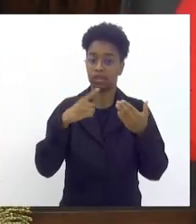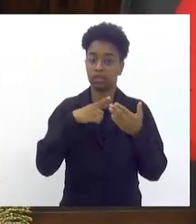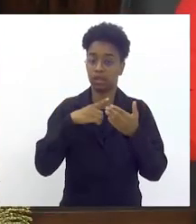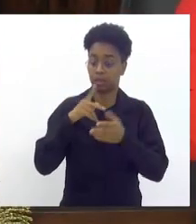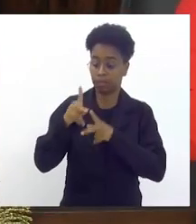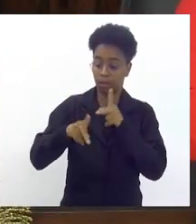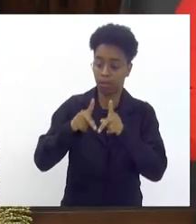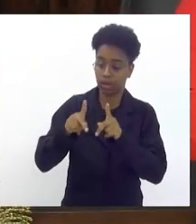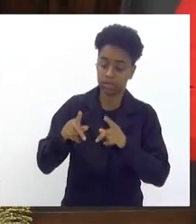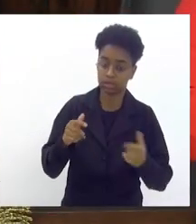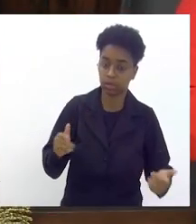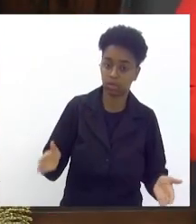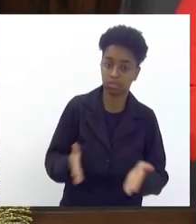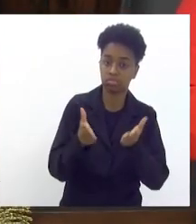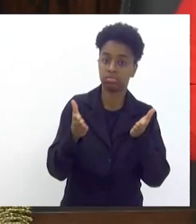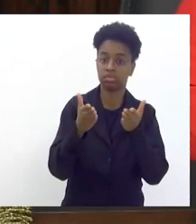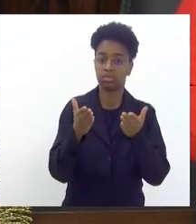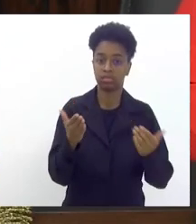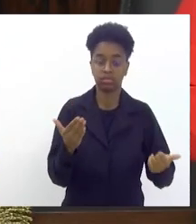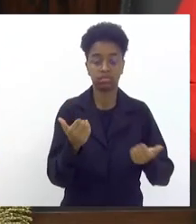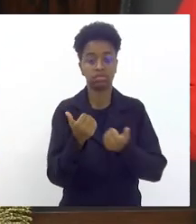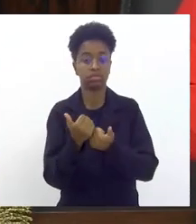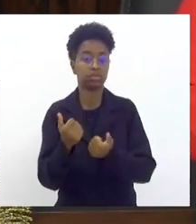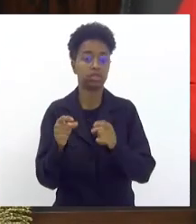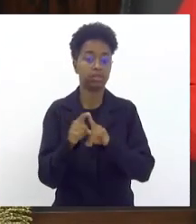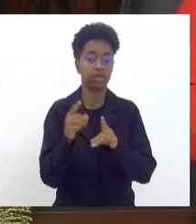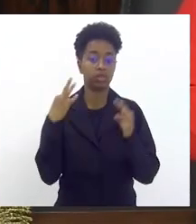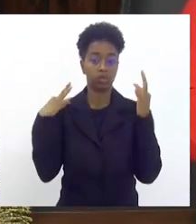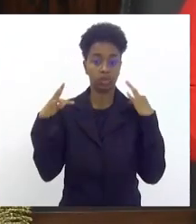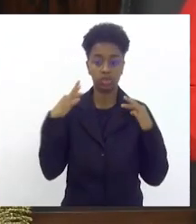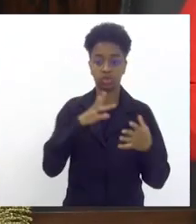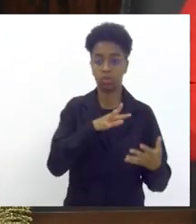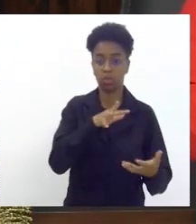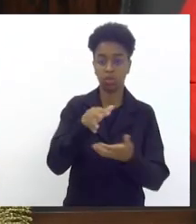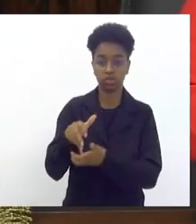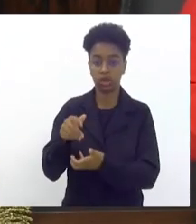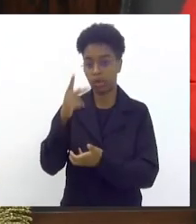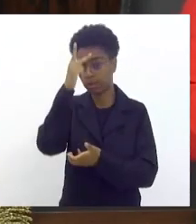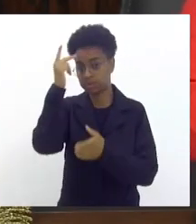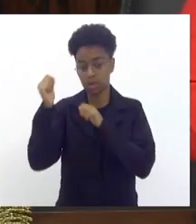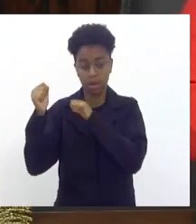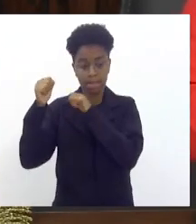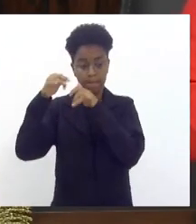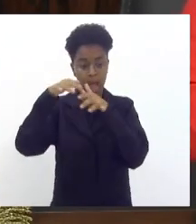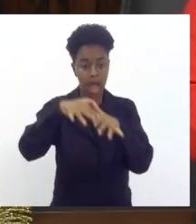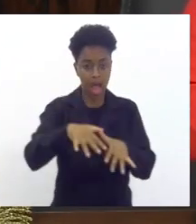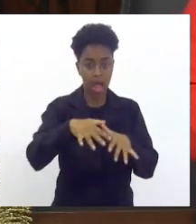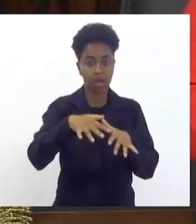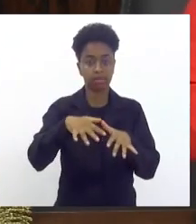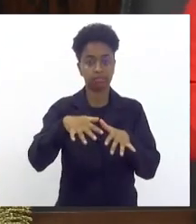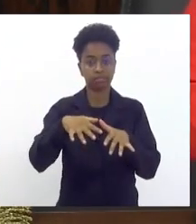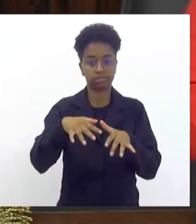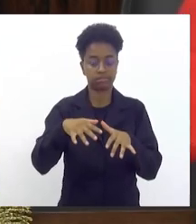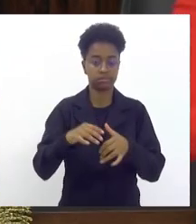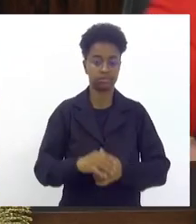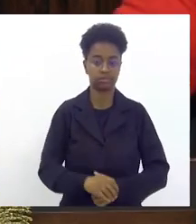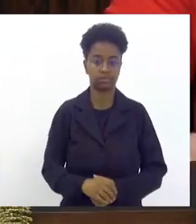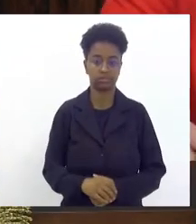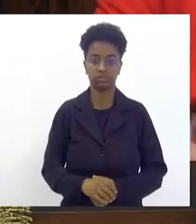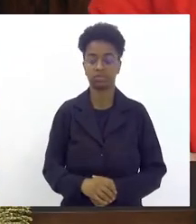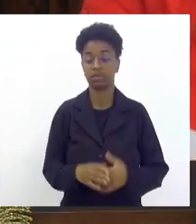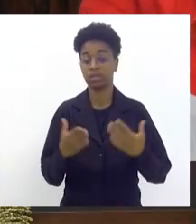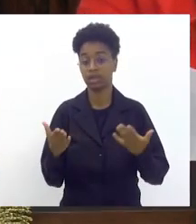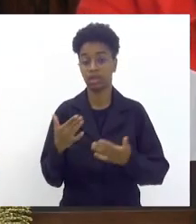população do nosso estado para todo o turismo mundial que essa capital aqui recebe então não podemos